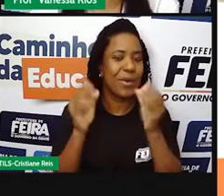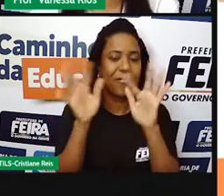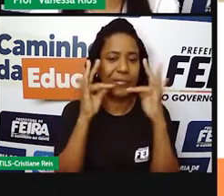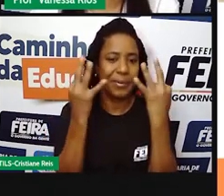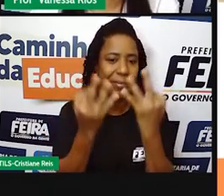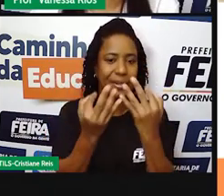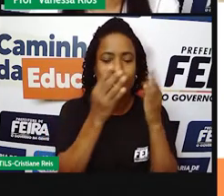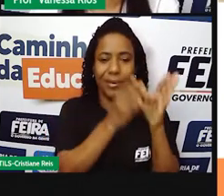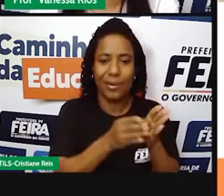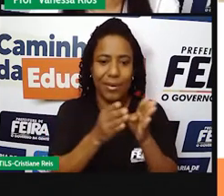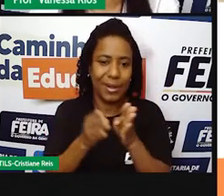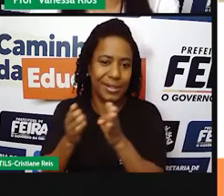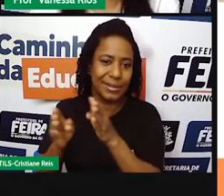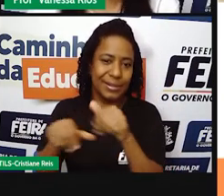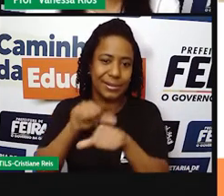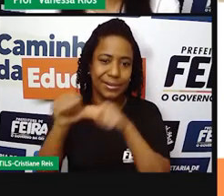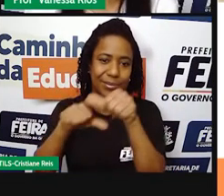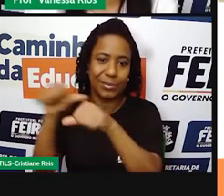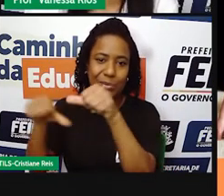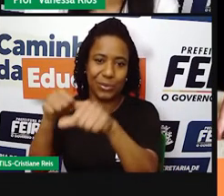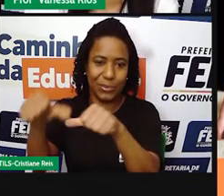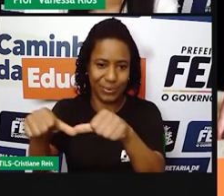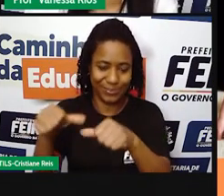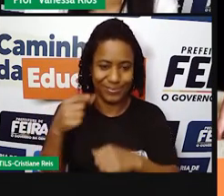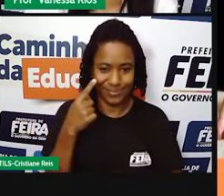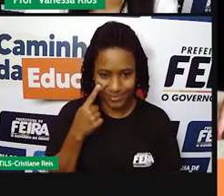ela mudou no decorrer do tempo.